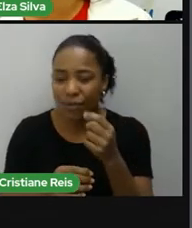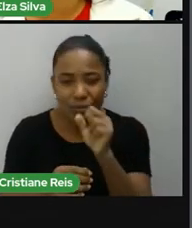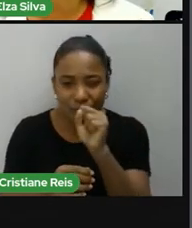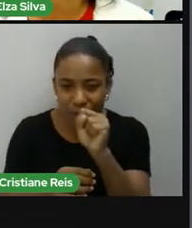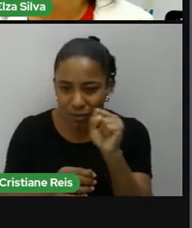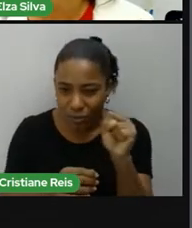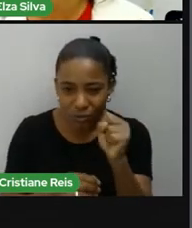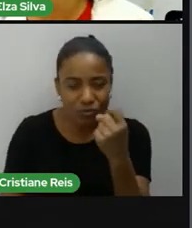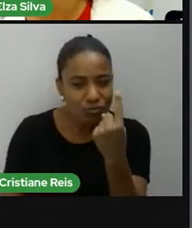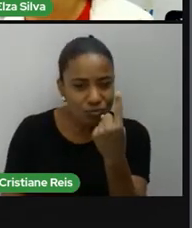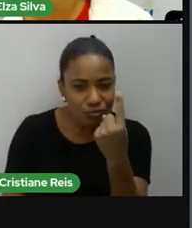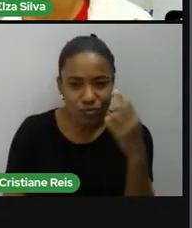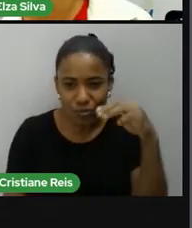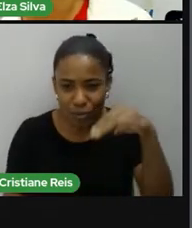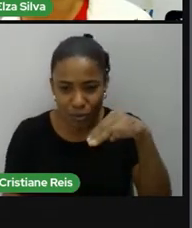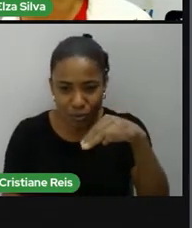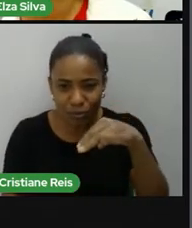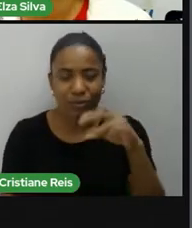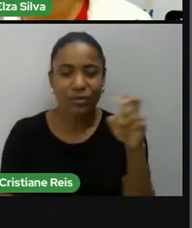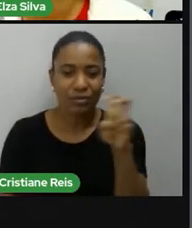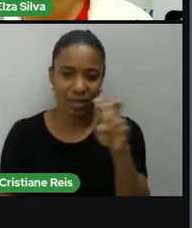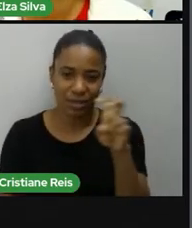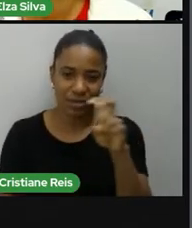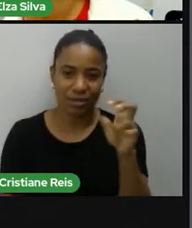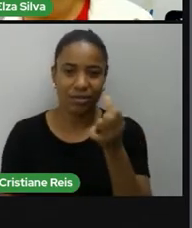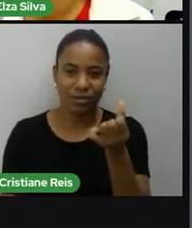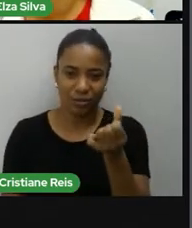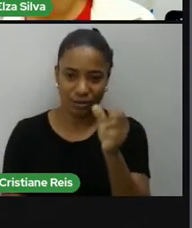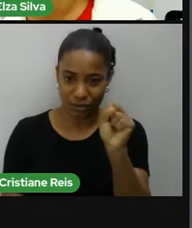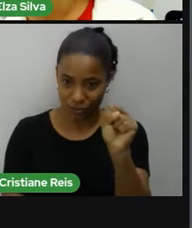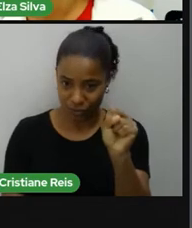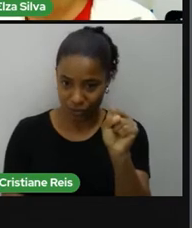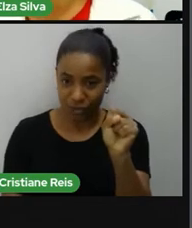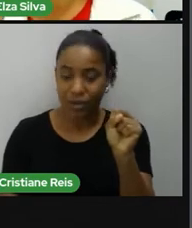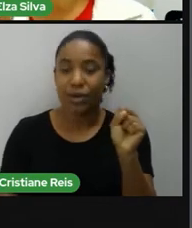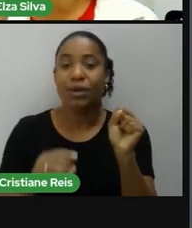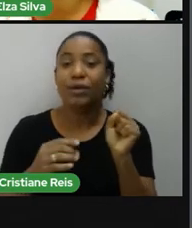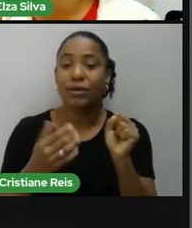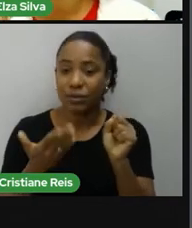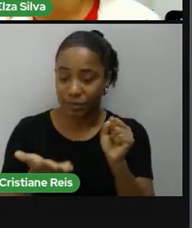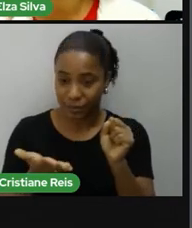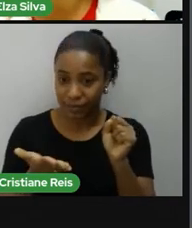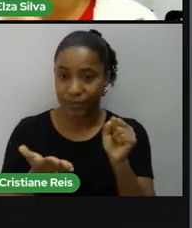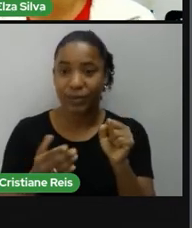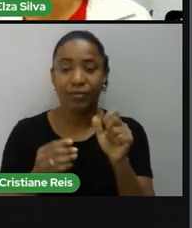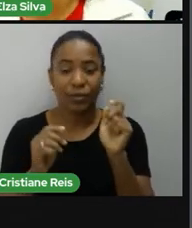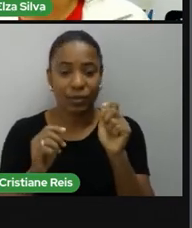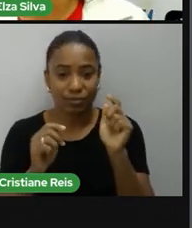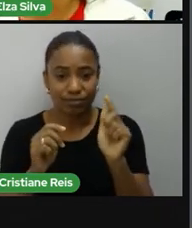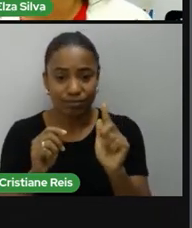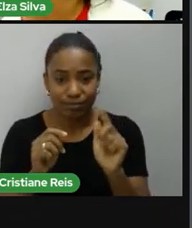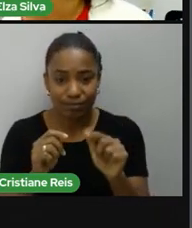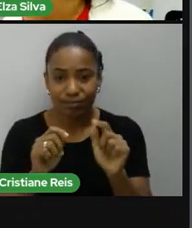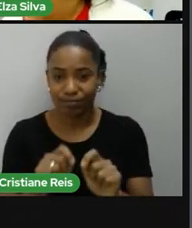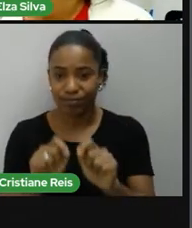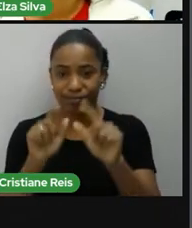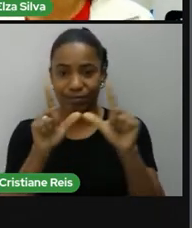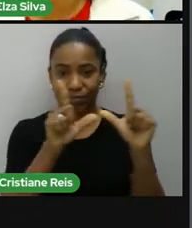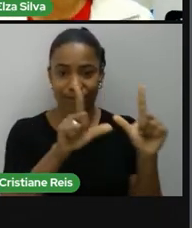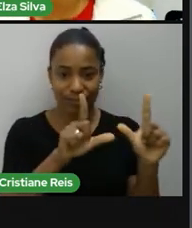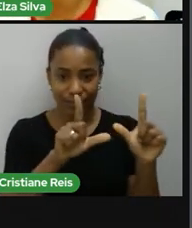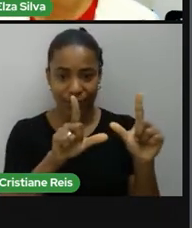corresponde a 1 minuto e 56 segundos. Lembre-se de clicar lá no ícone para colocar a legenda